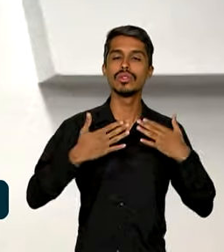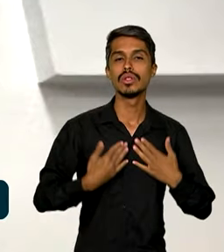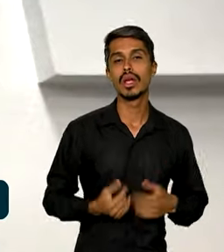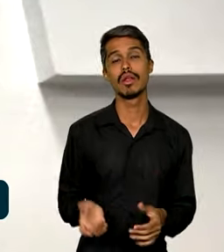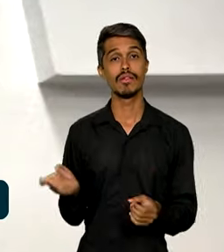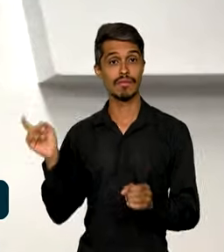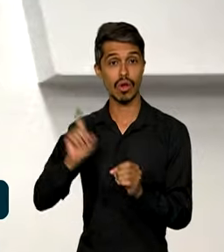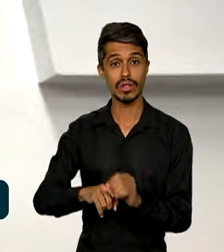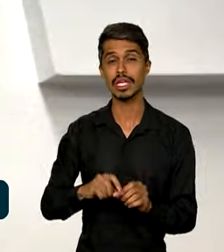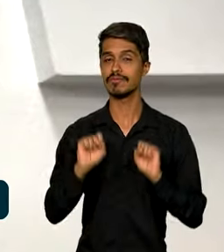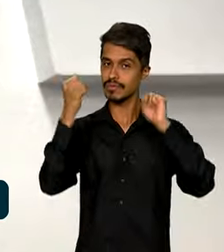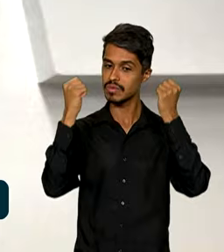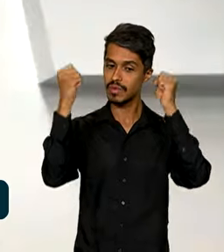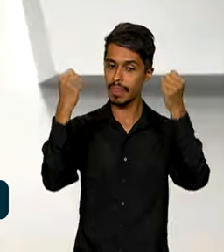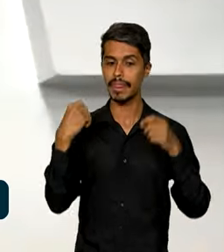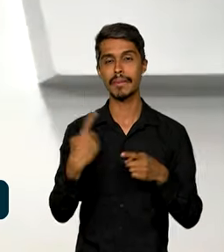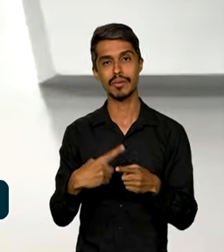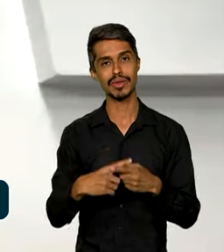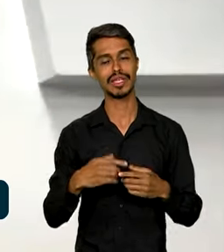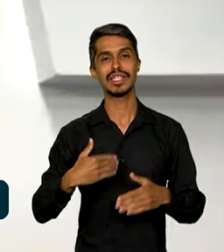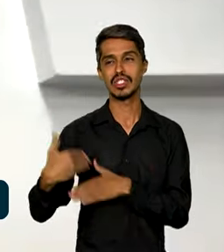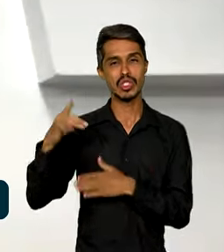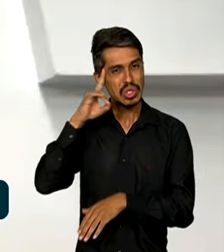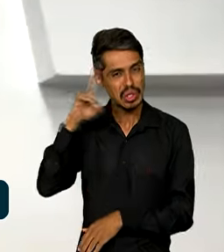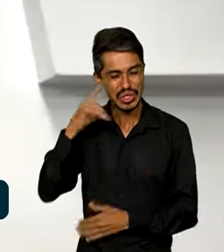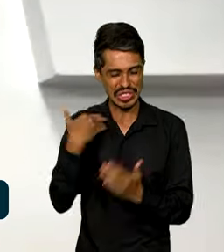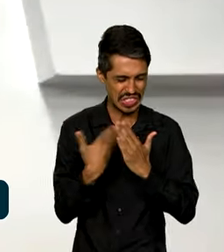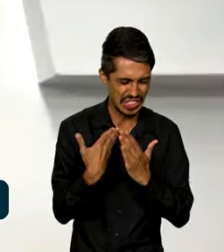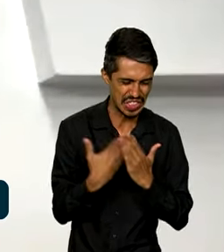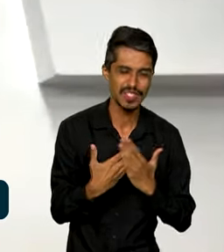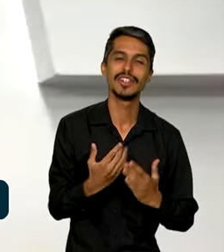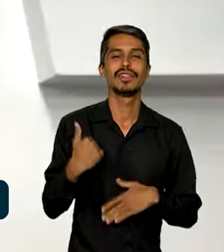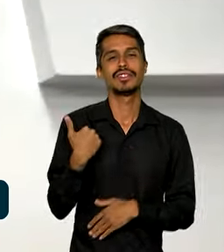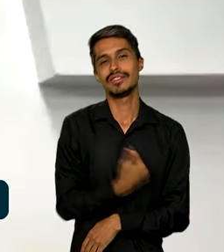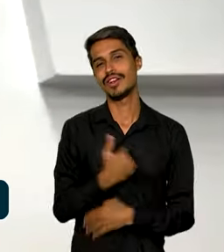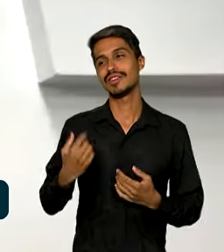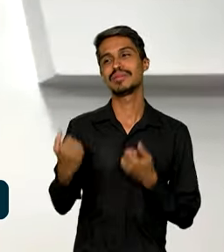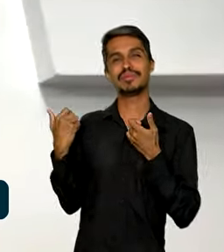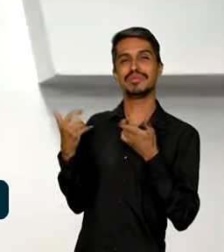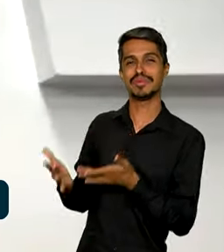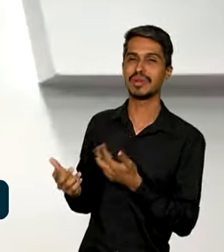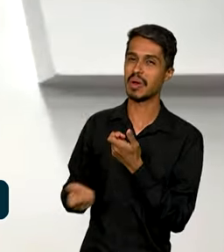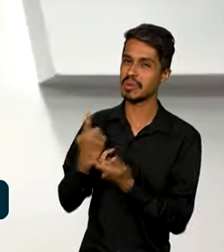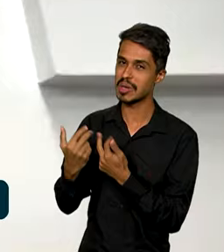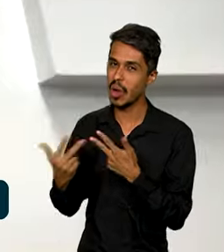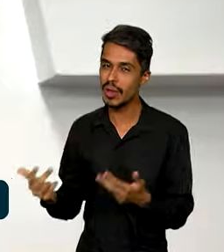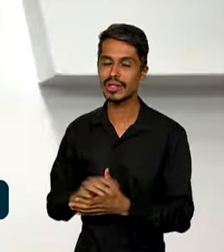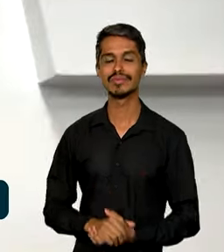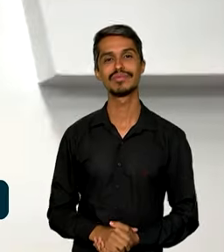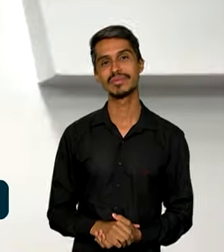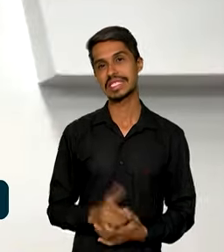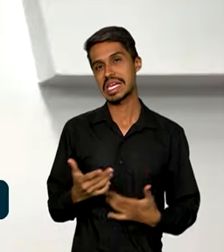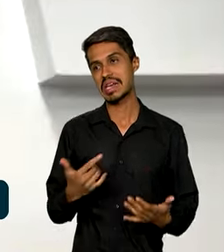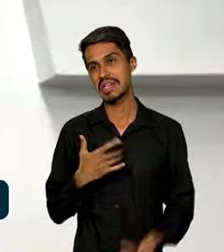Voltei a fazer exercícios, que acaba com essa rotina muito louca de tudo, a gente acaba abrindo mão de certas coisas. E aí